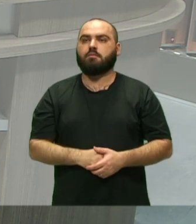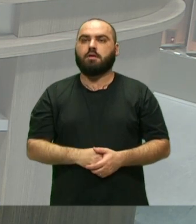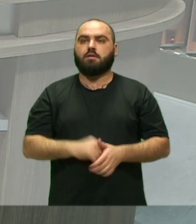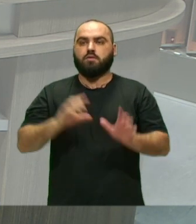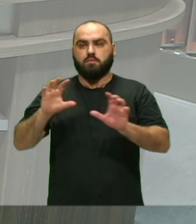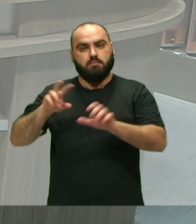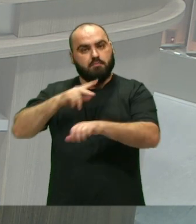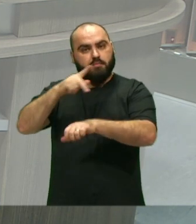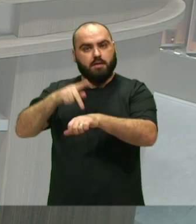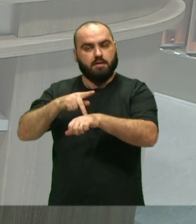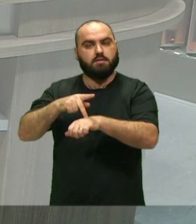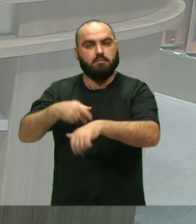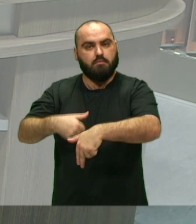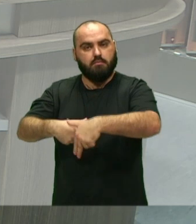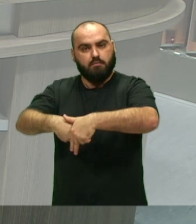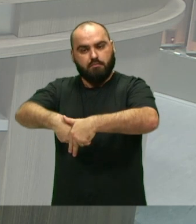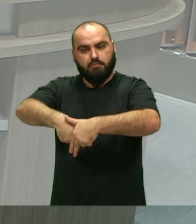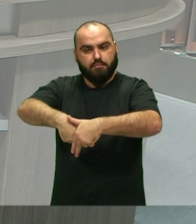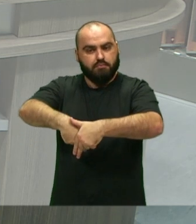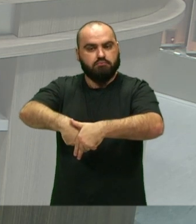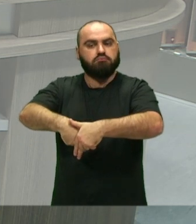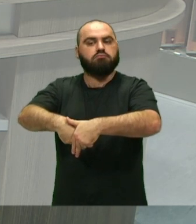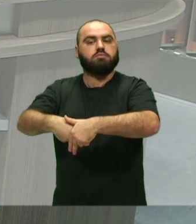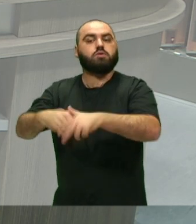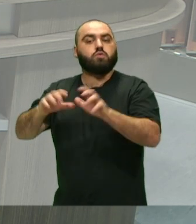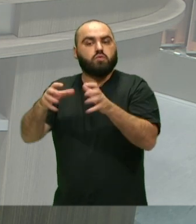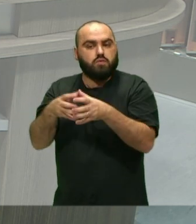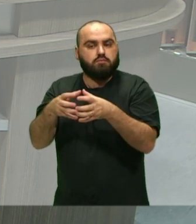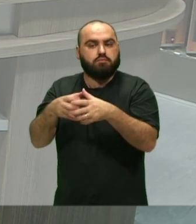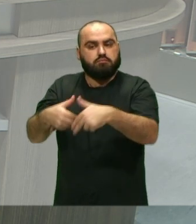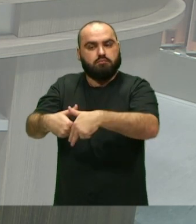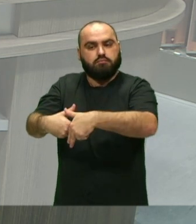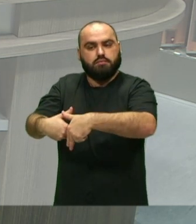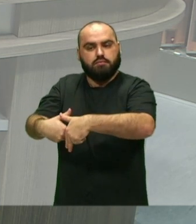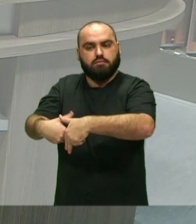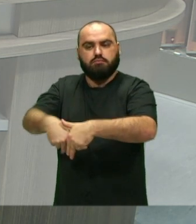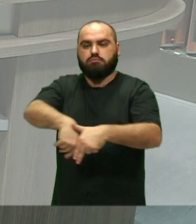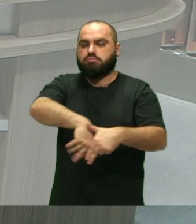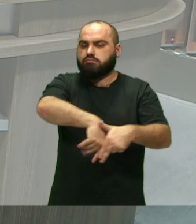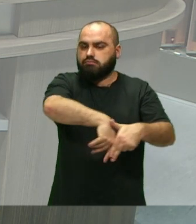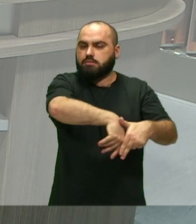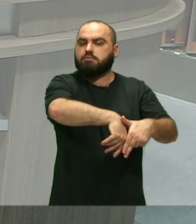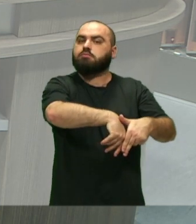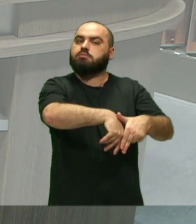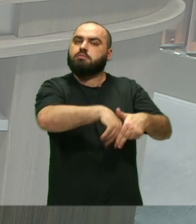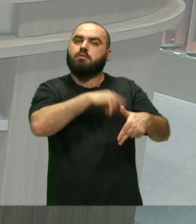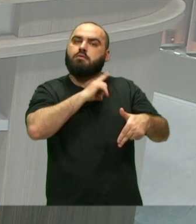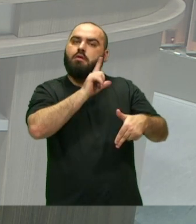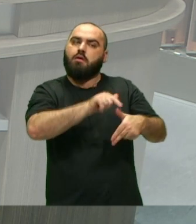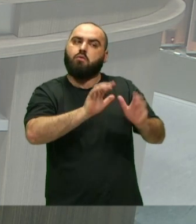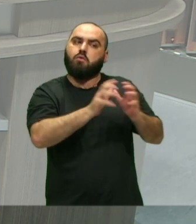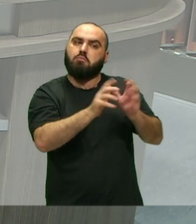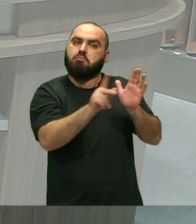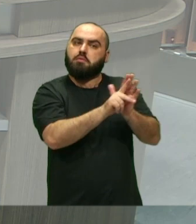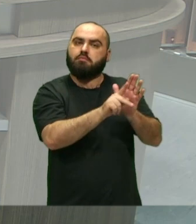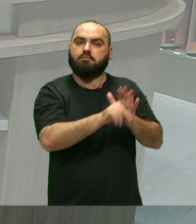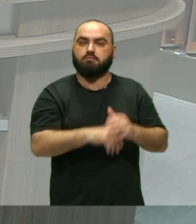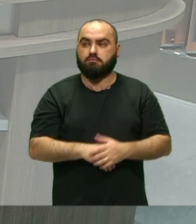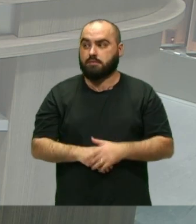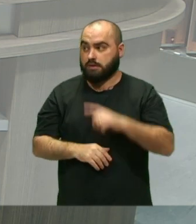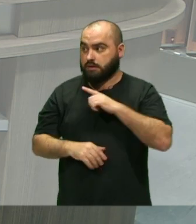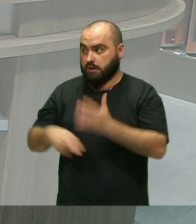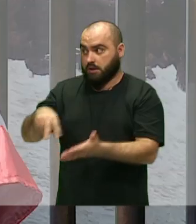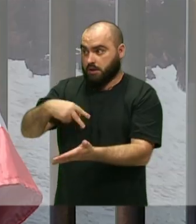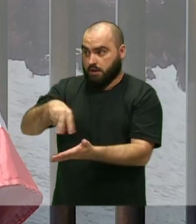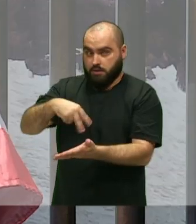Maracatu E existem os grupos Que geralmente São grupos percussivos E tem também Tem dança